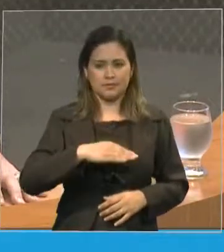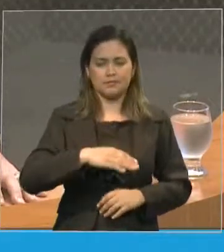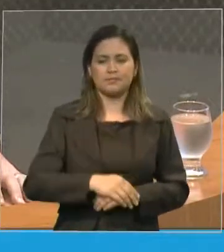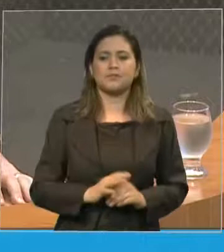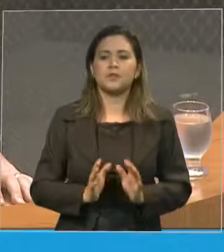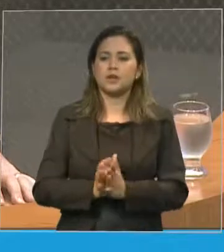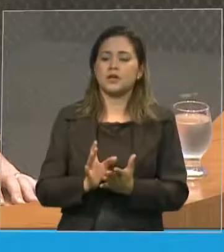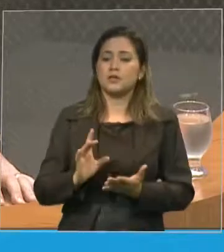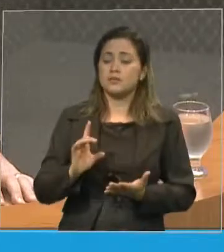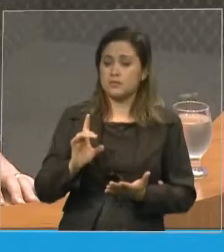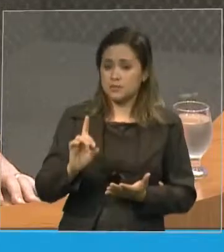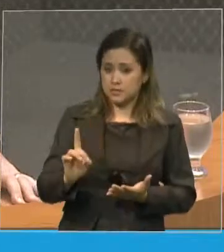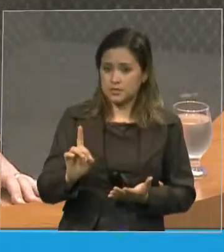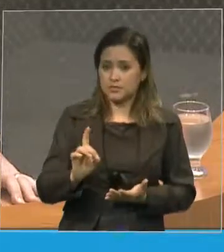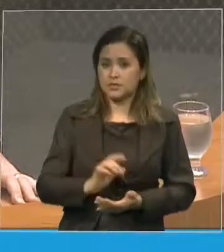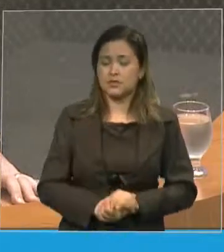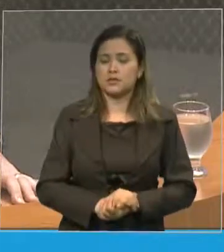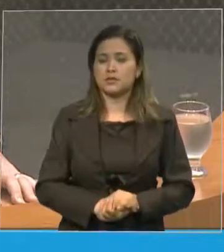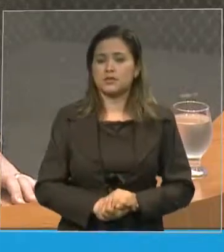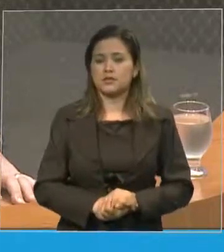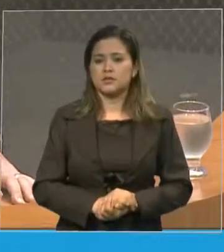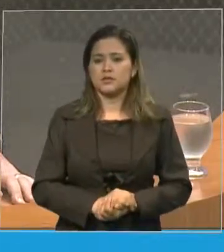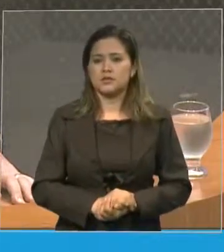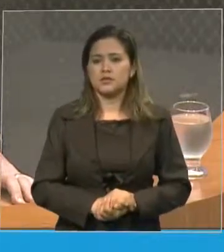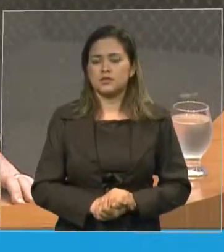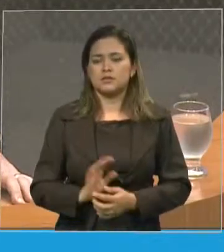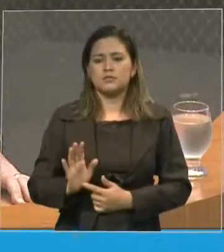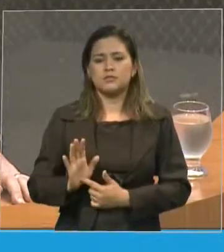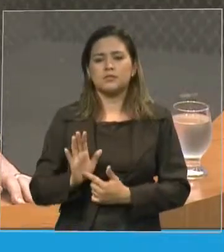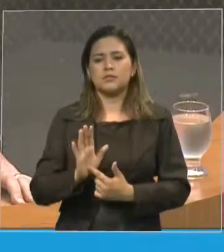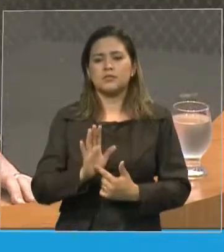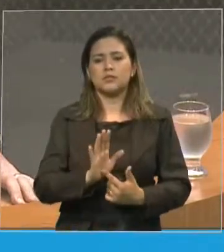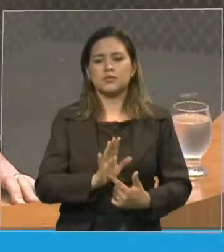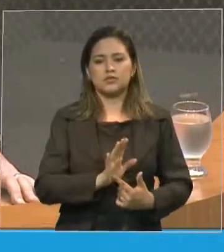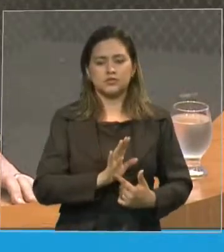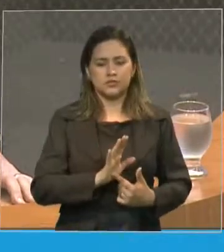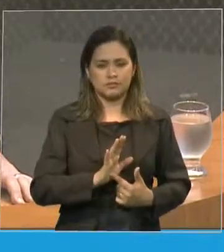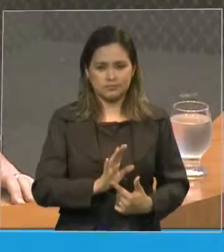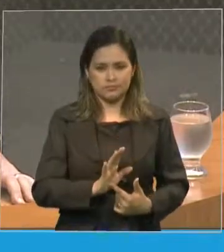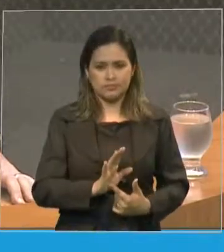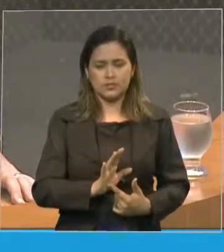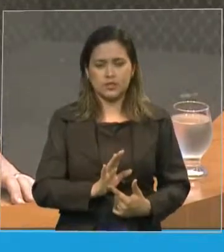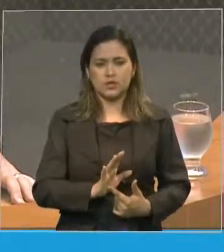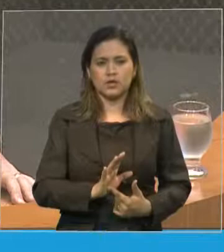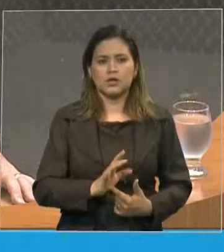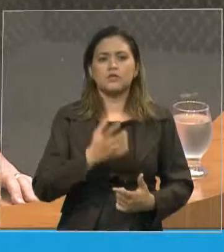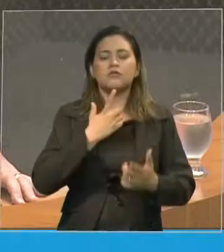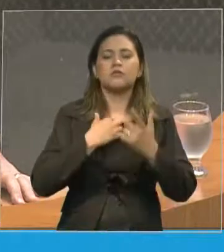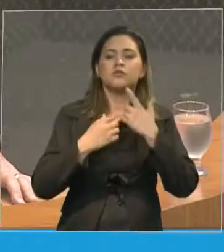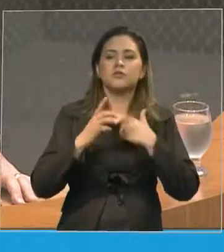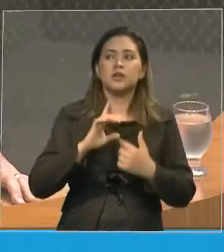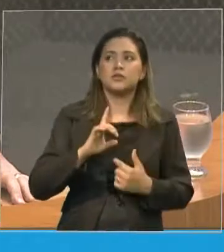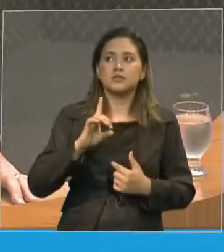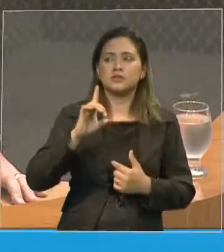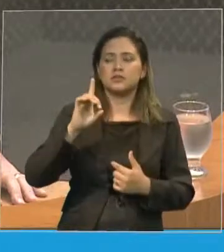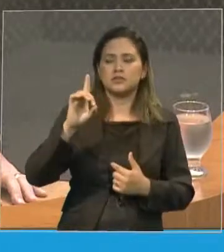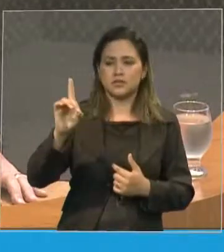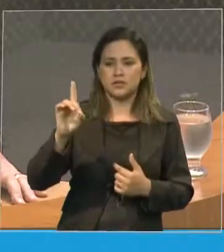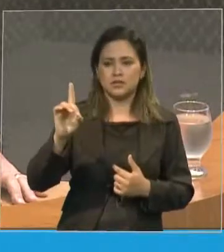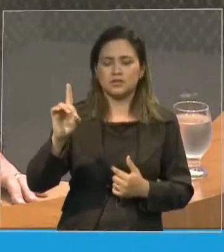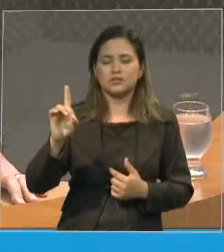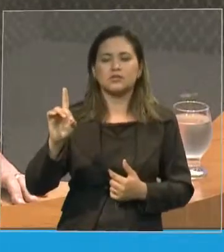Suprema, que demonstra o coração do autor do universo, que é Deus, a Palavra de Deus,